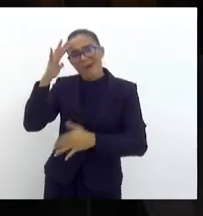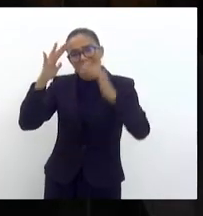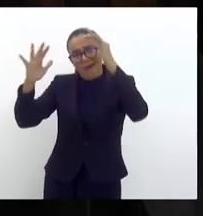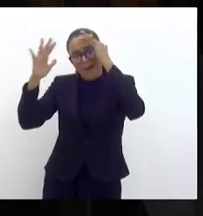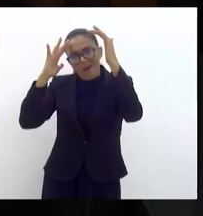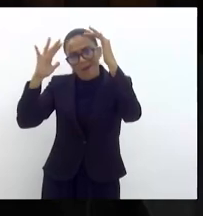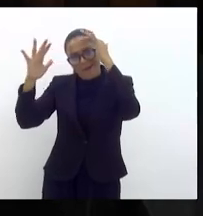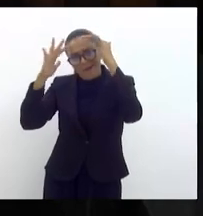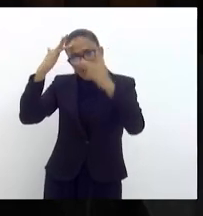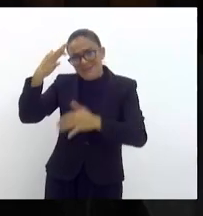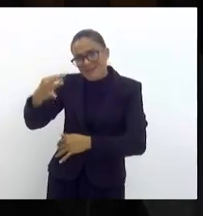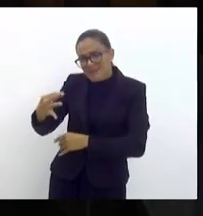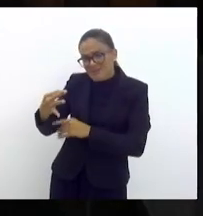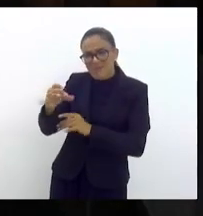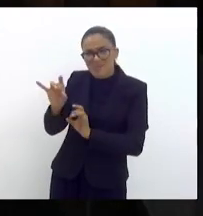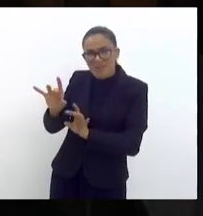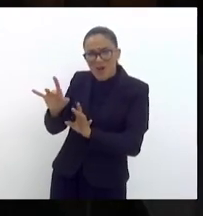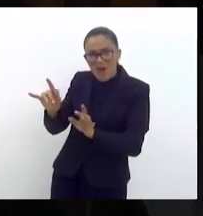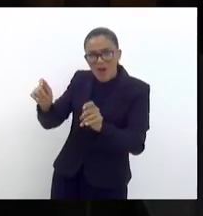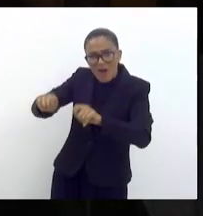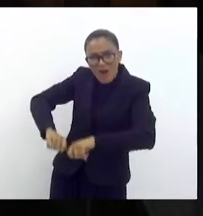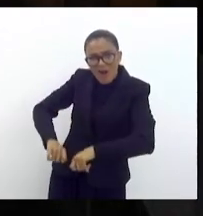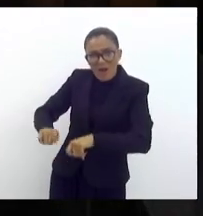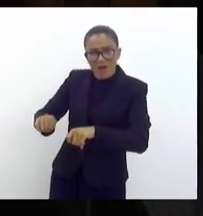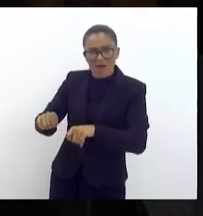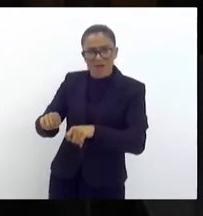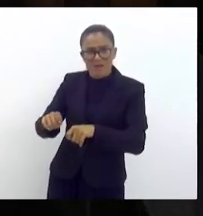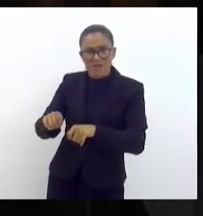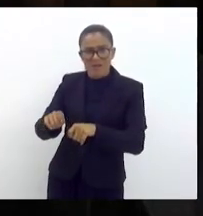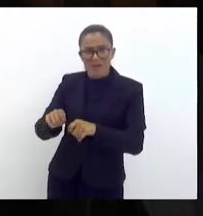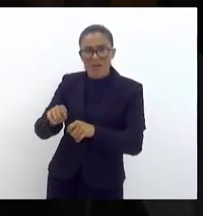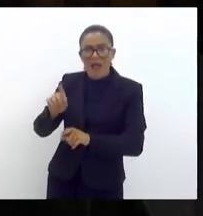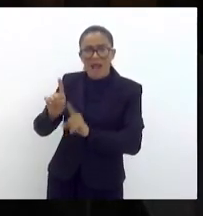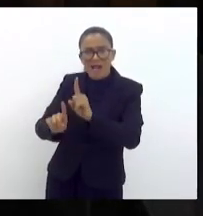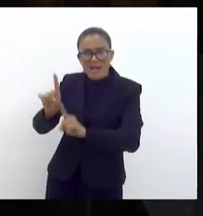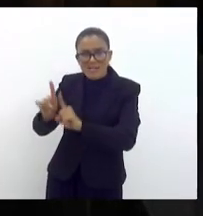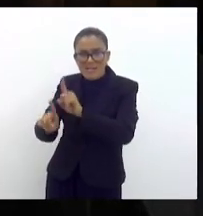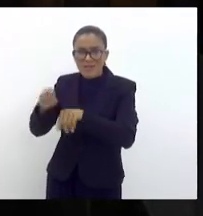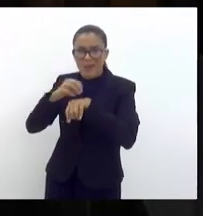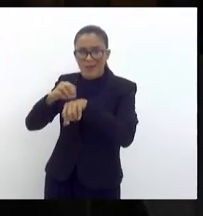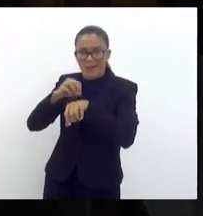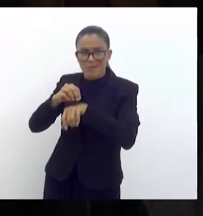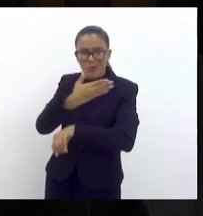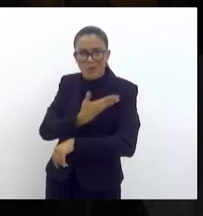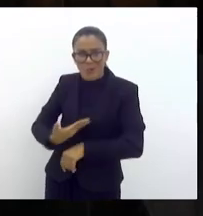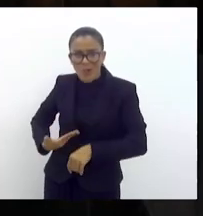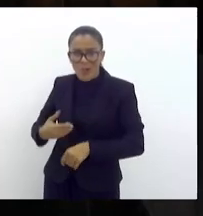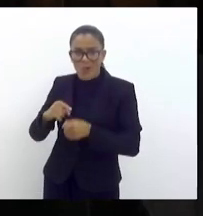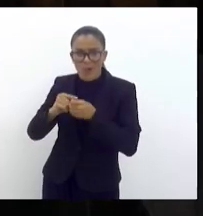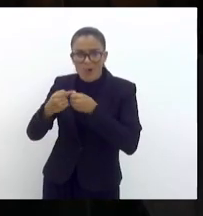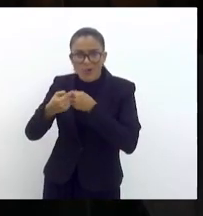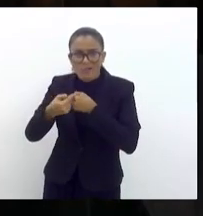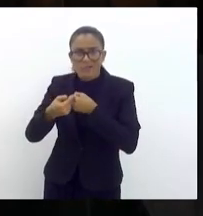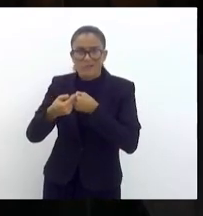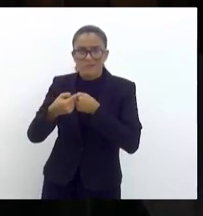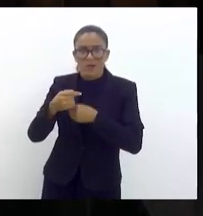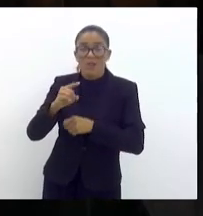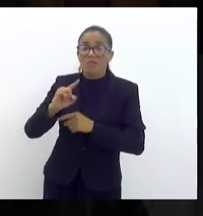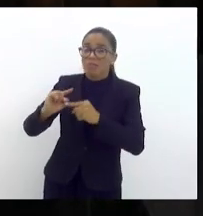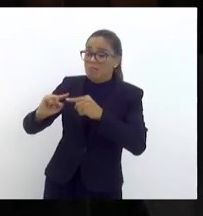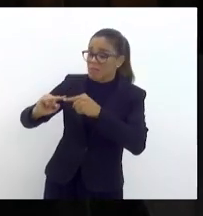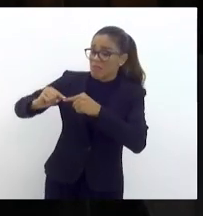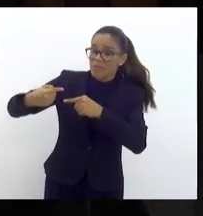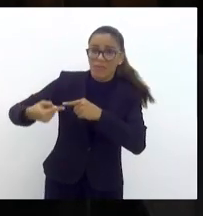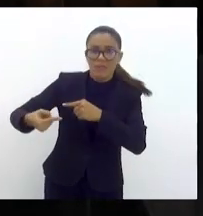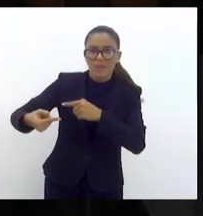que só pode realizar a licitação no transporte público municipal depois